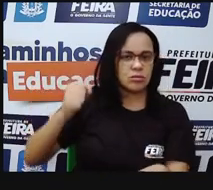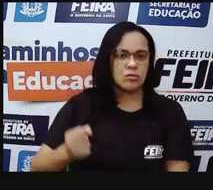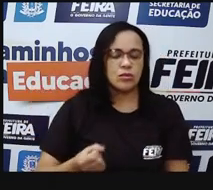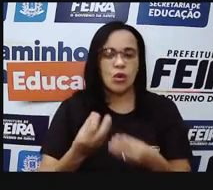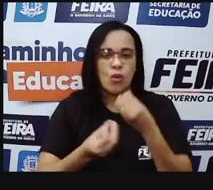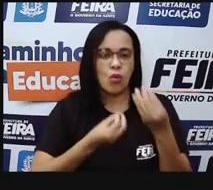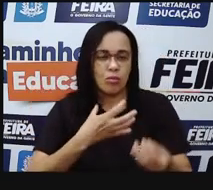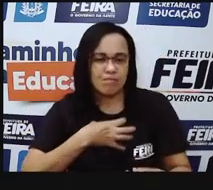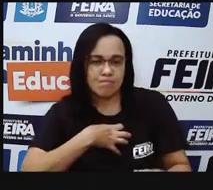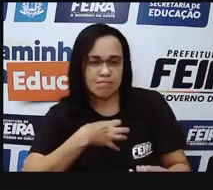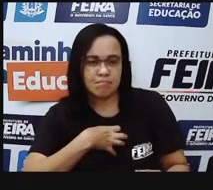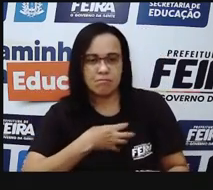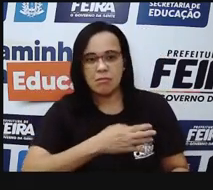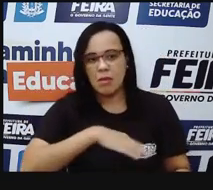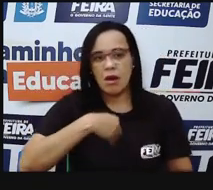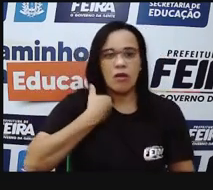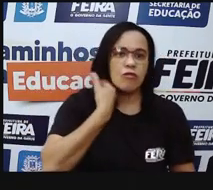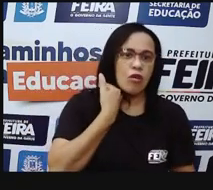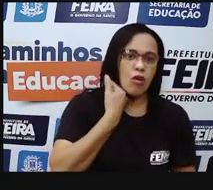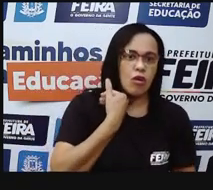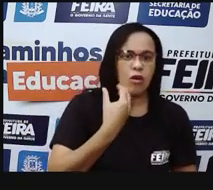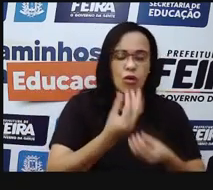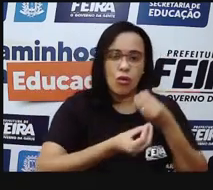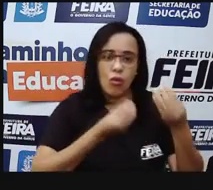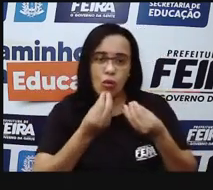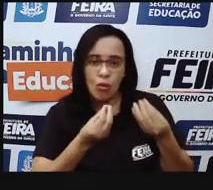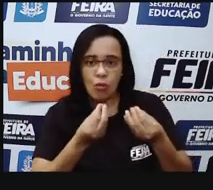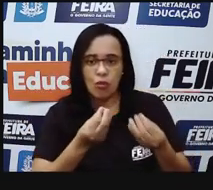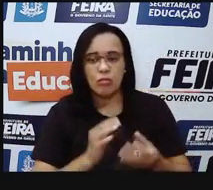refletido, refletido e que nós estamos ouvindo.